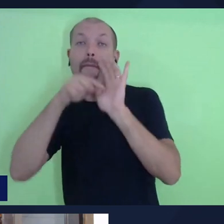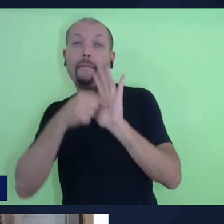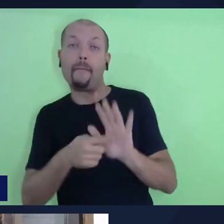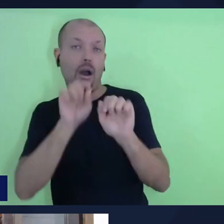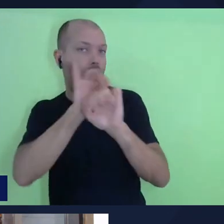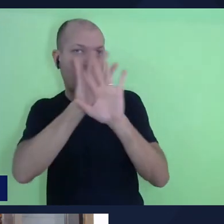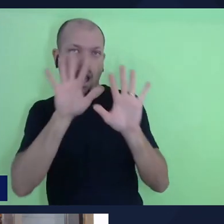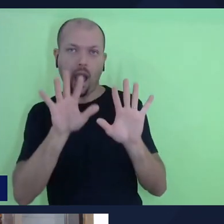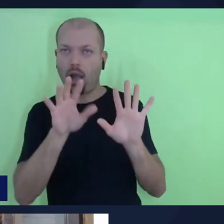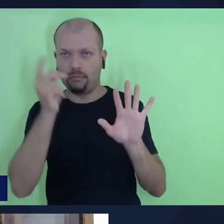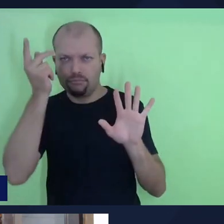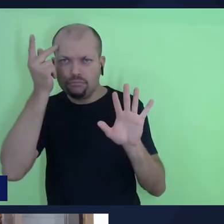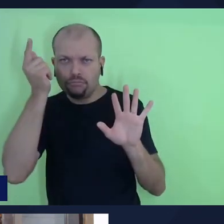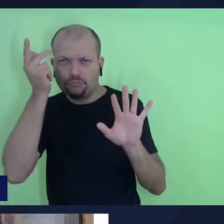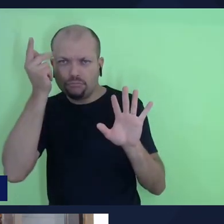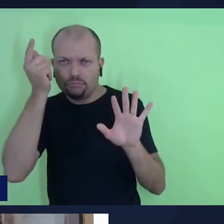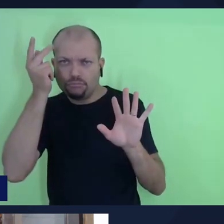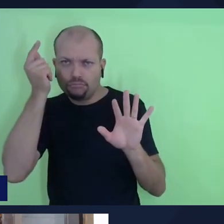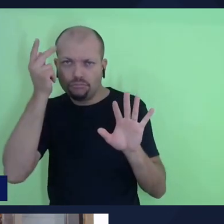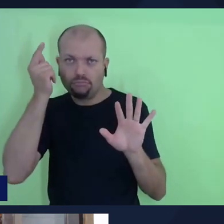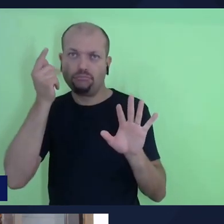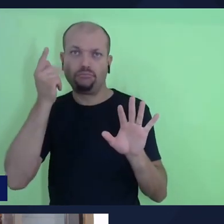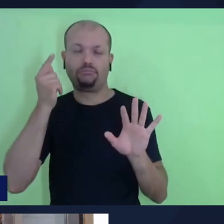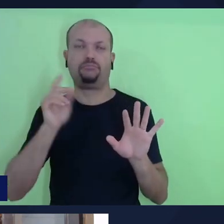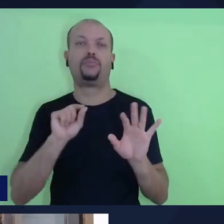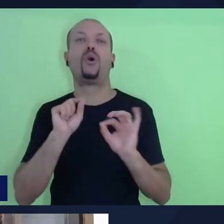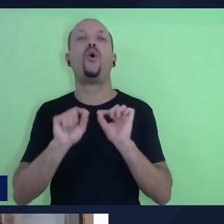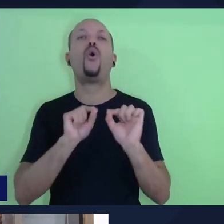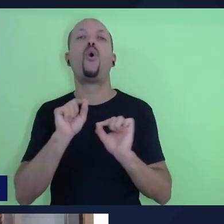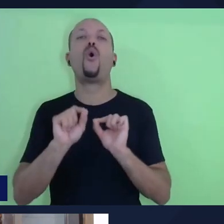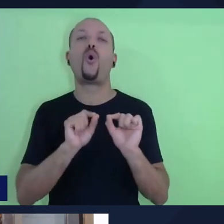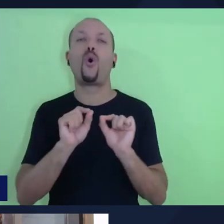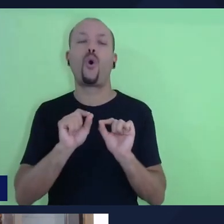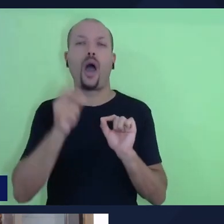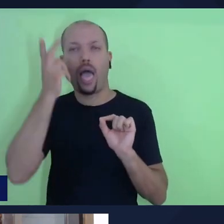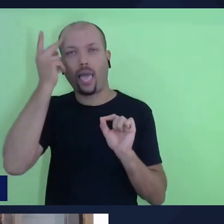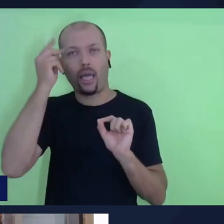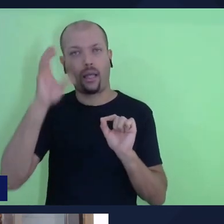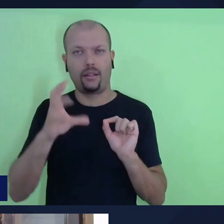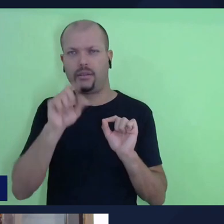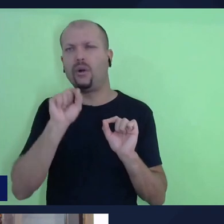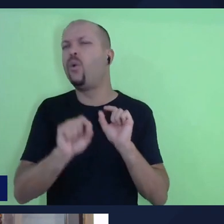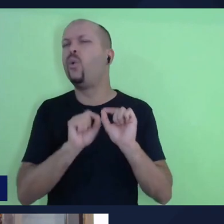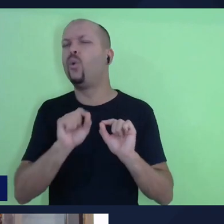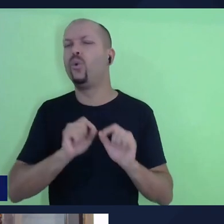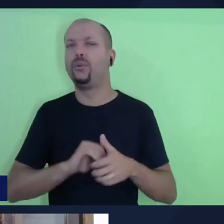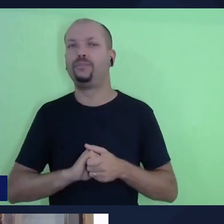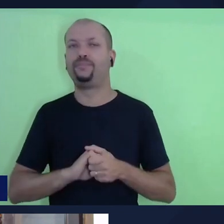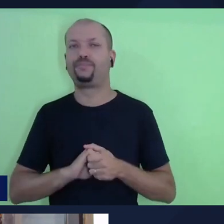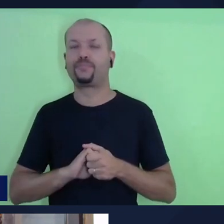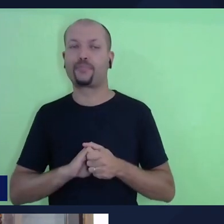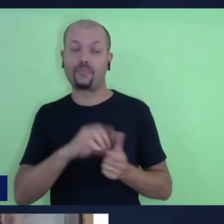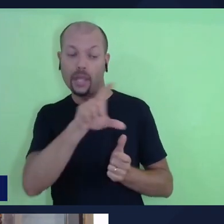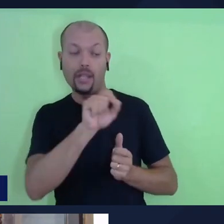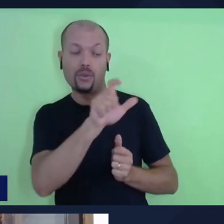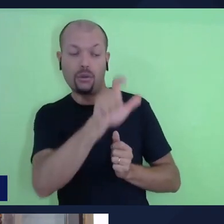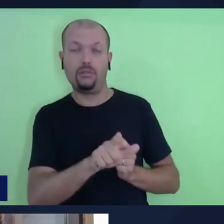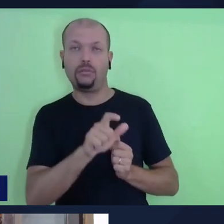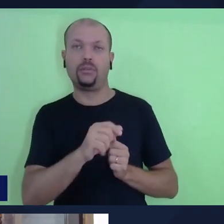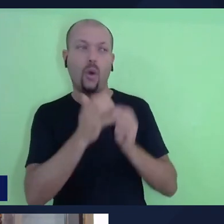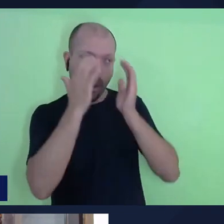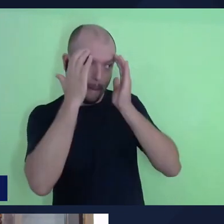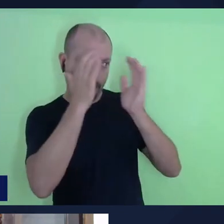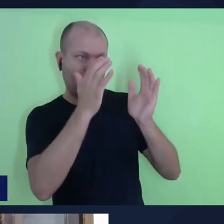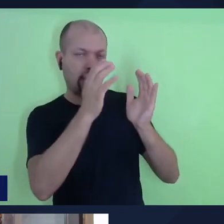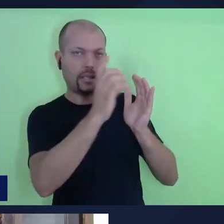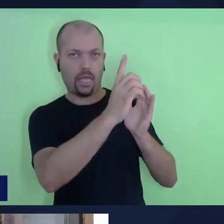vamos dizer assim, se o mais natural a acontecer é que ao escolher seguir o caminho de Deus,